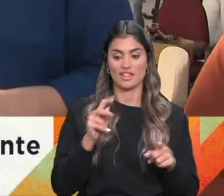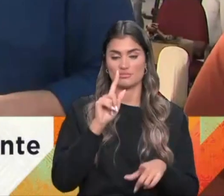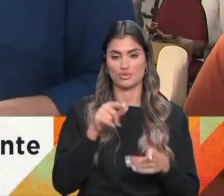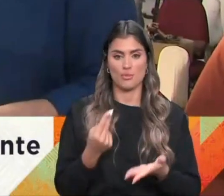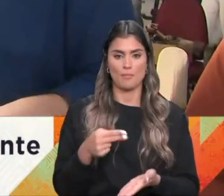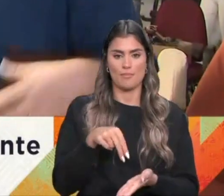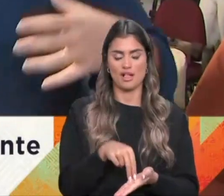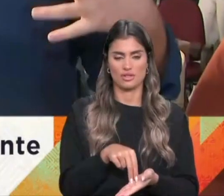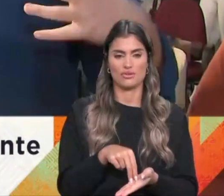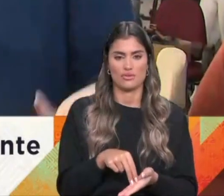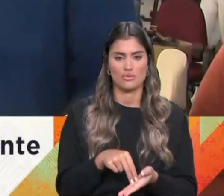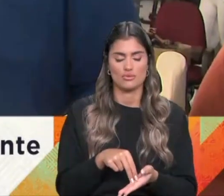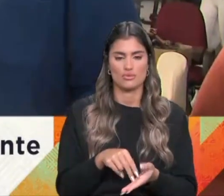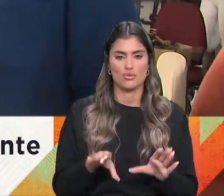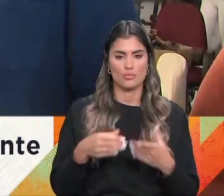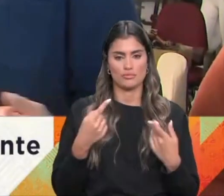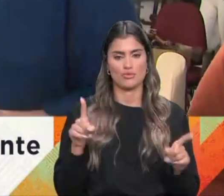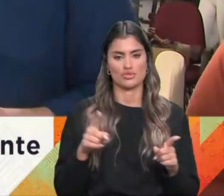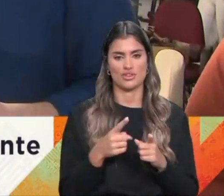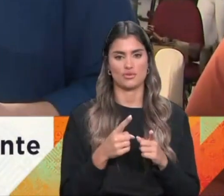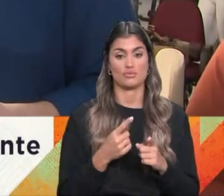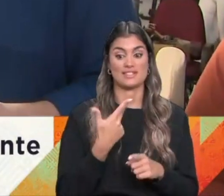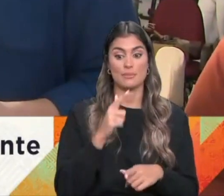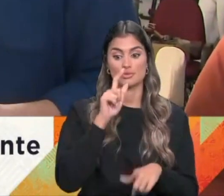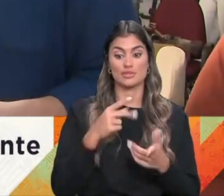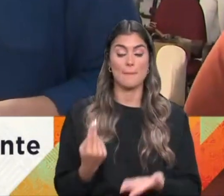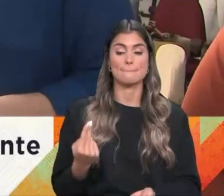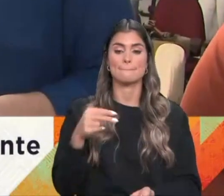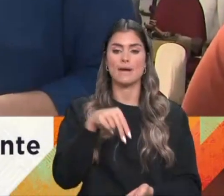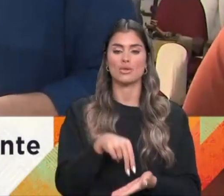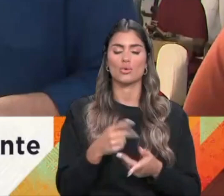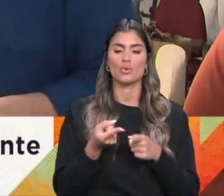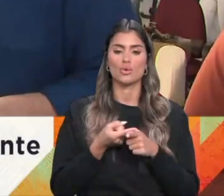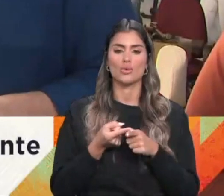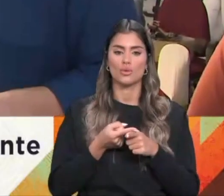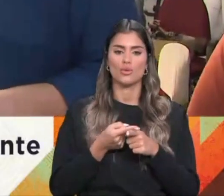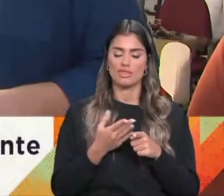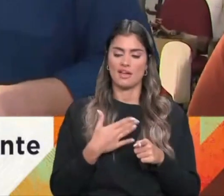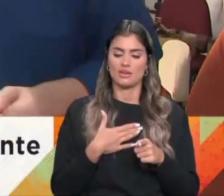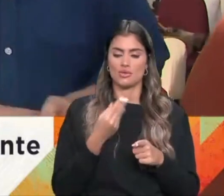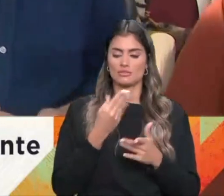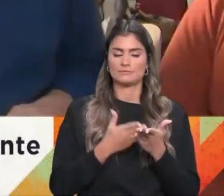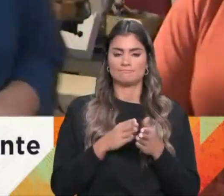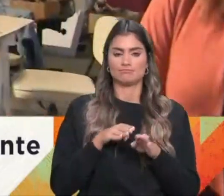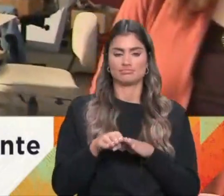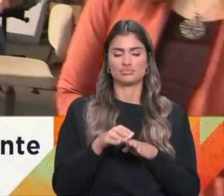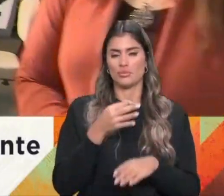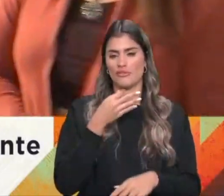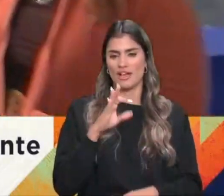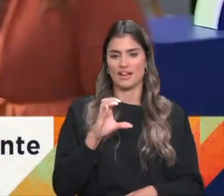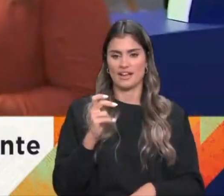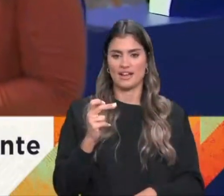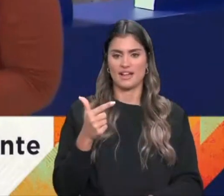uma orquestra de quase 40, somos 100 pessoas no palco e é um entusiasmo, uma excitação. Como é que estão a correr os ensaios? Agora vou falar aqui com a Cátia Marezo.